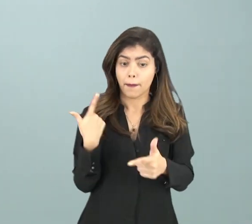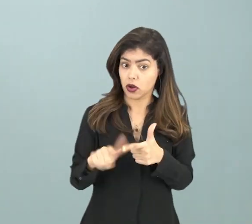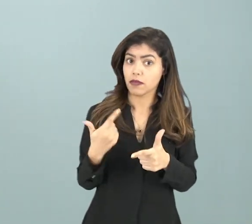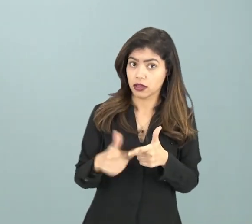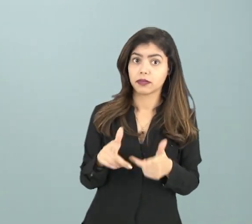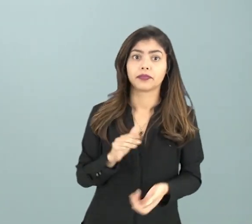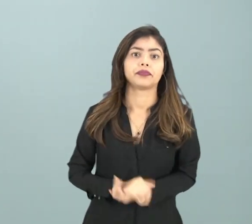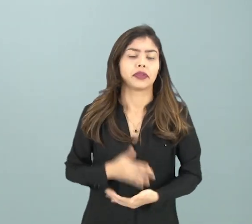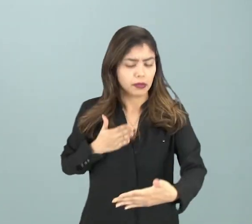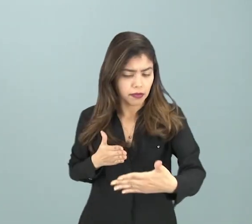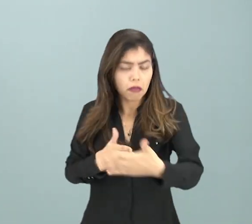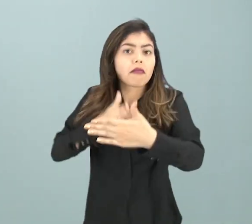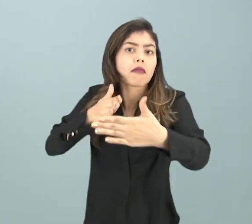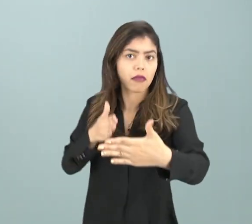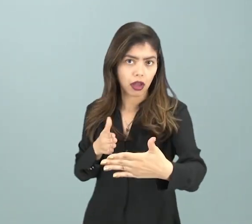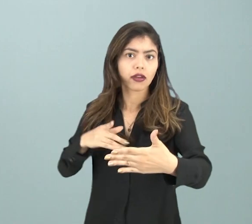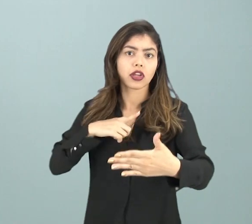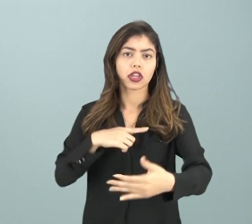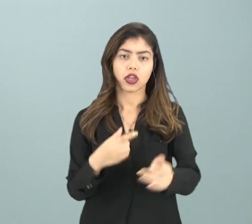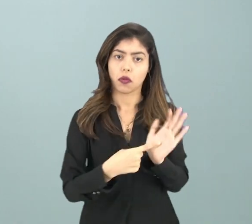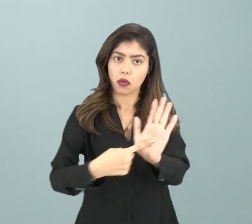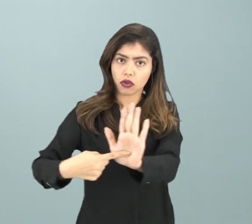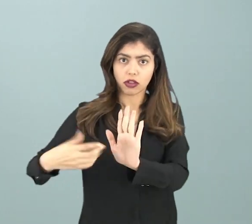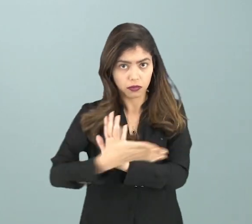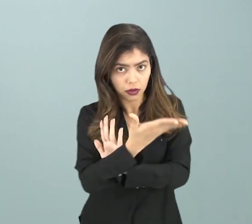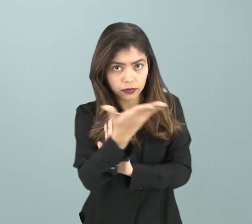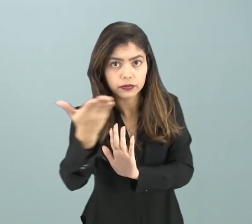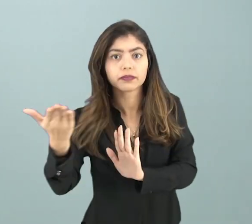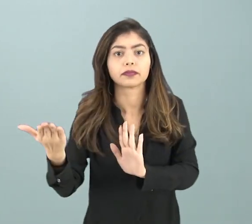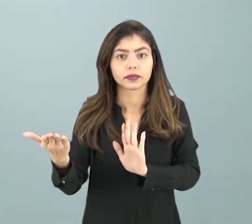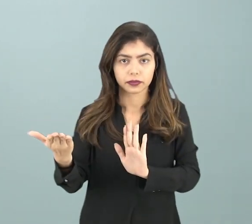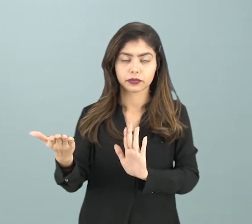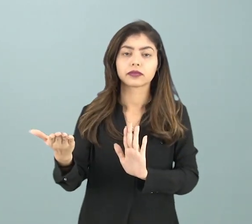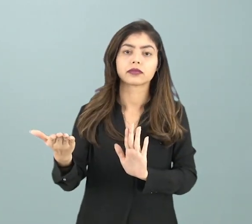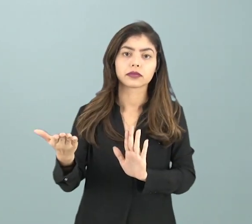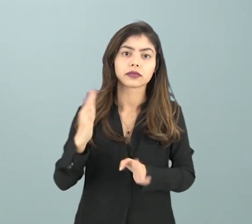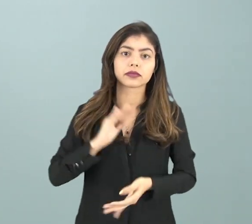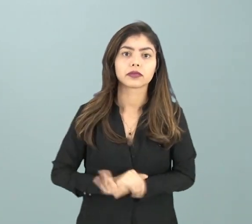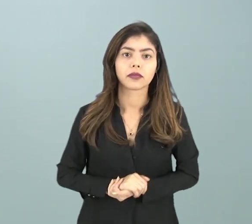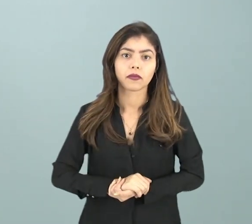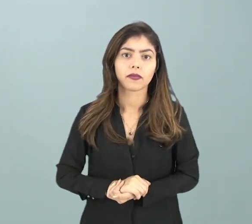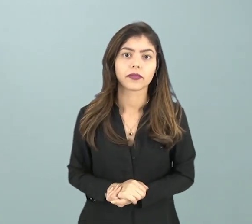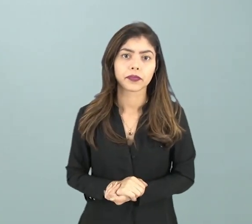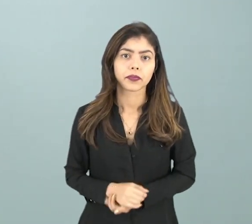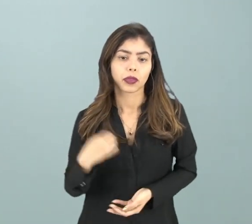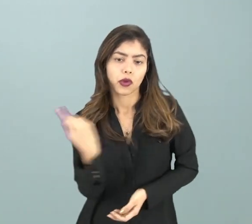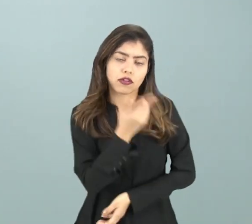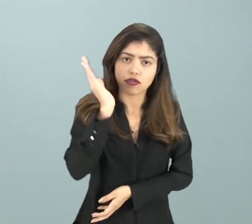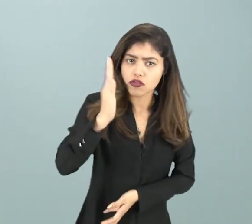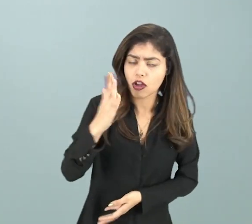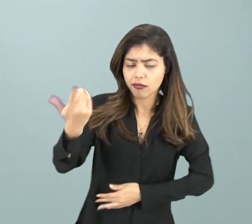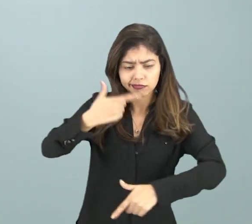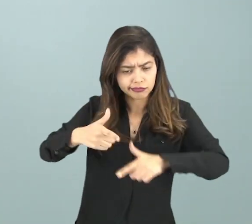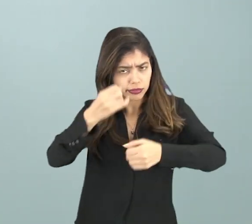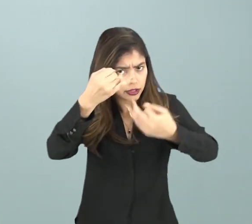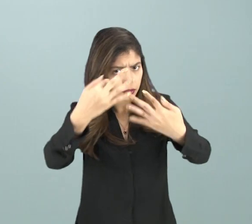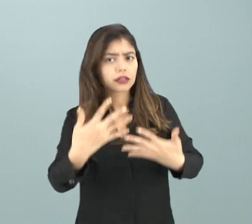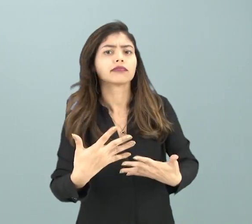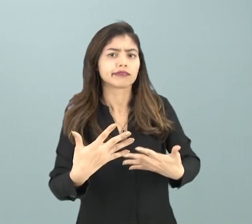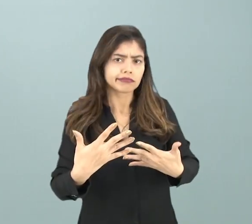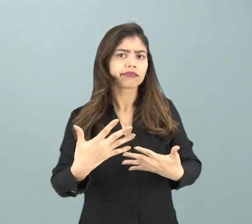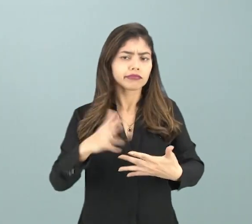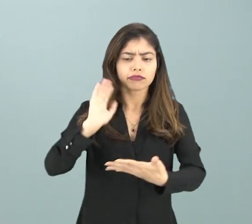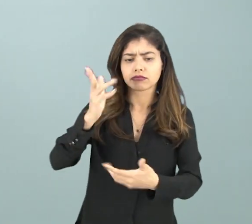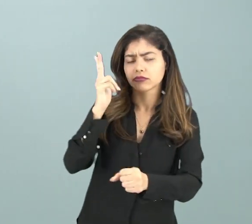E os impactos que eu mencionava agora há pouco a todos vocês, nós já trabalhamos em algumas